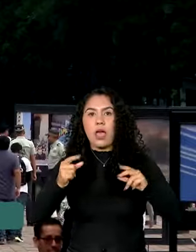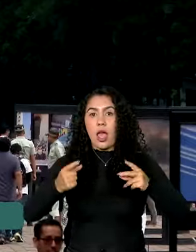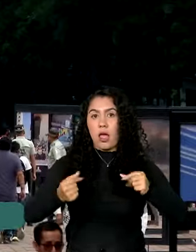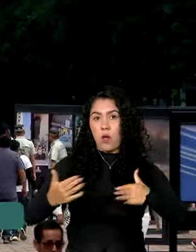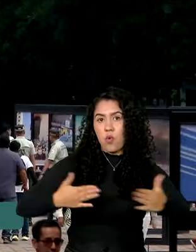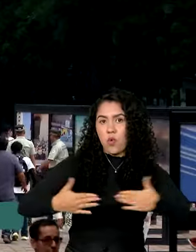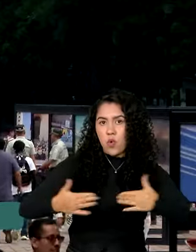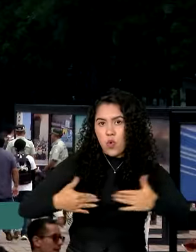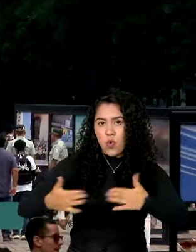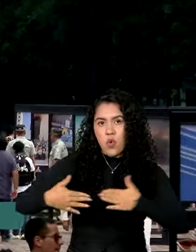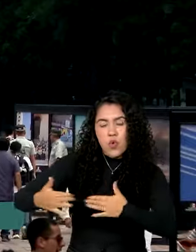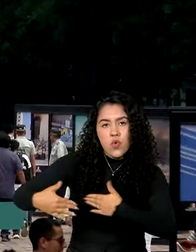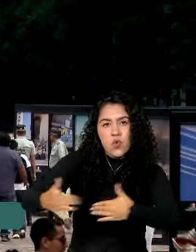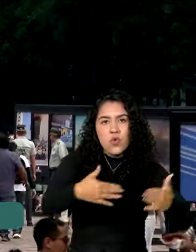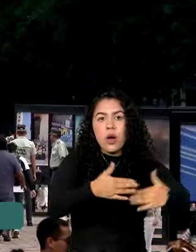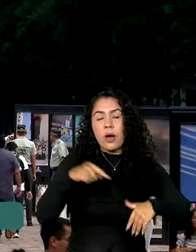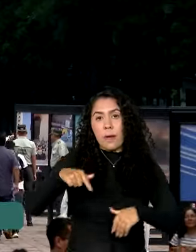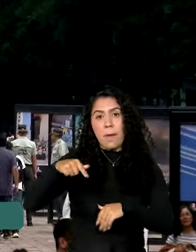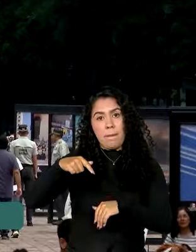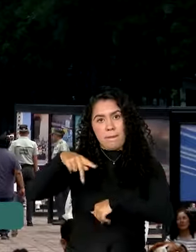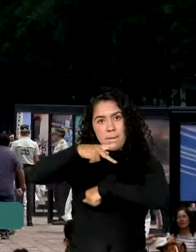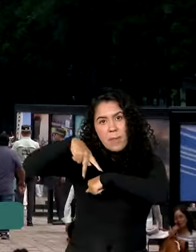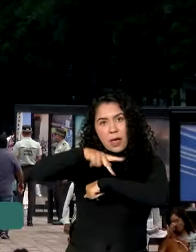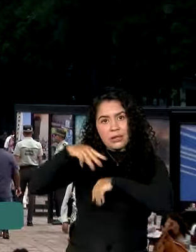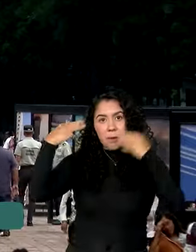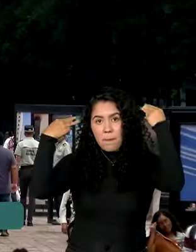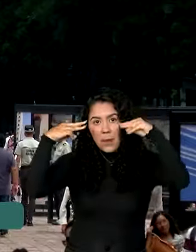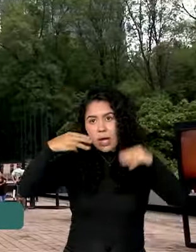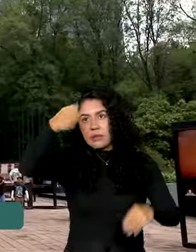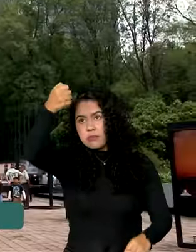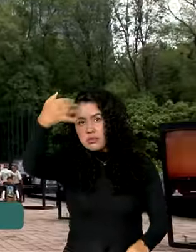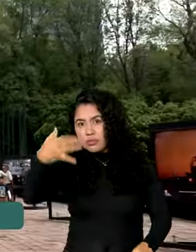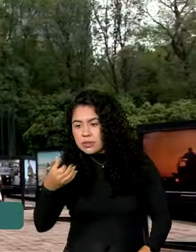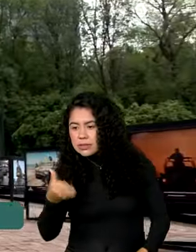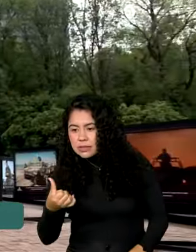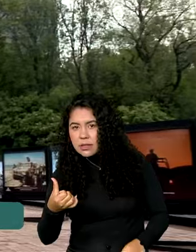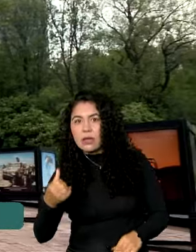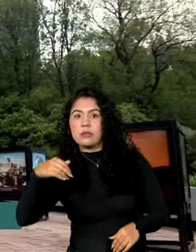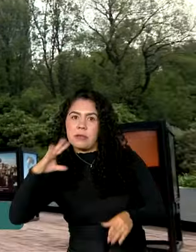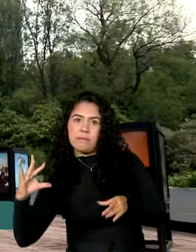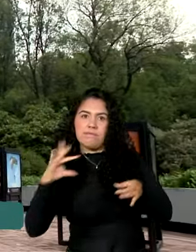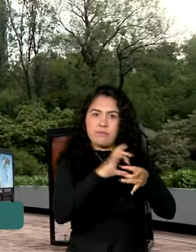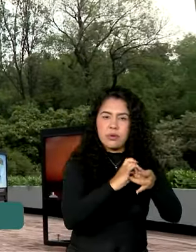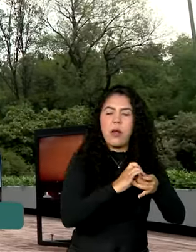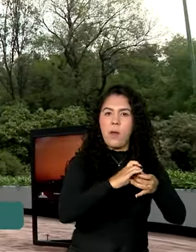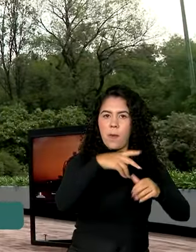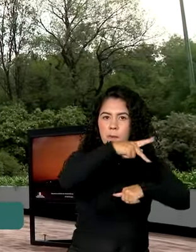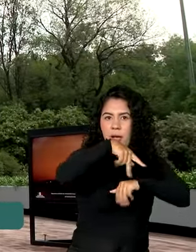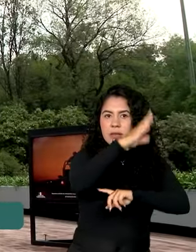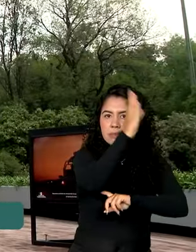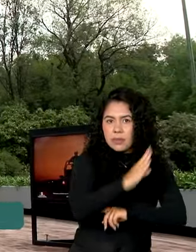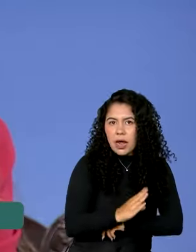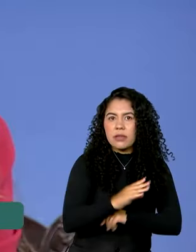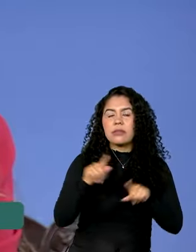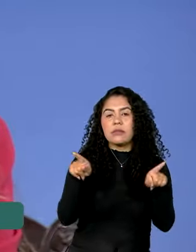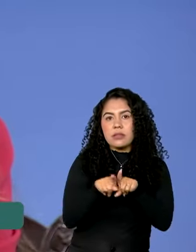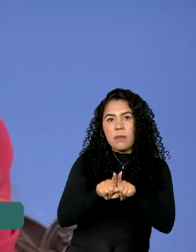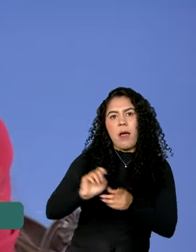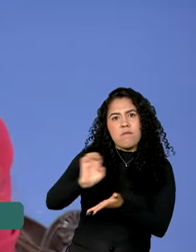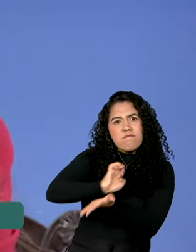Nós temos, o México é o sexto parceiro comercial do Brasil. É o quinto principal destino das nossas exportações.